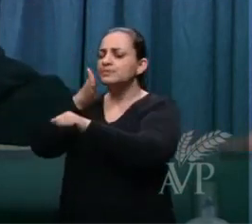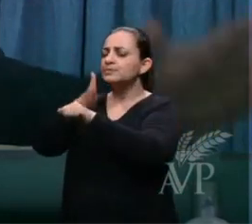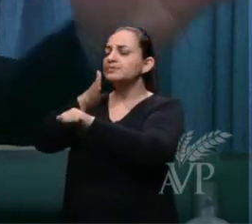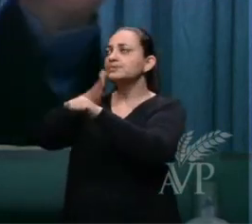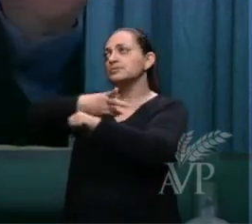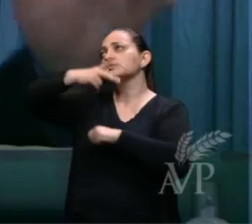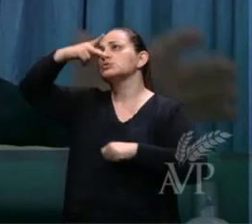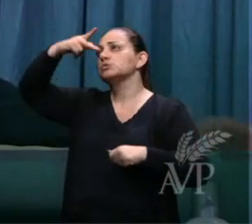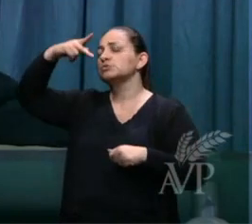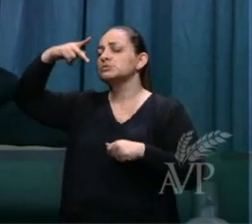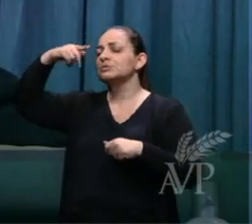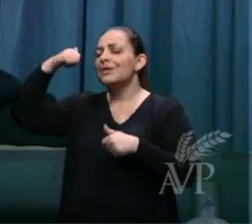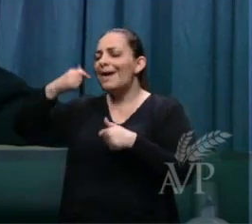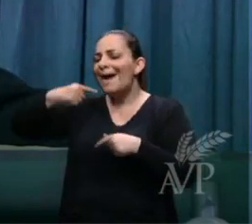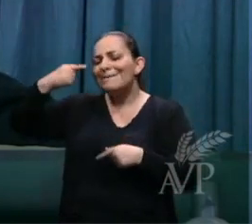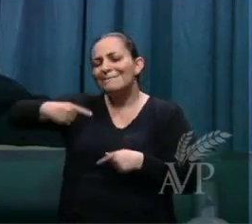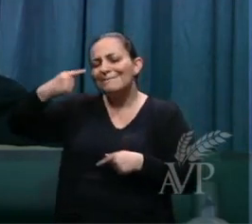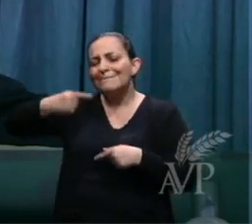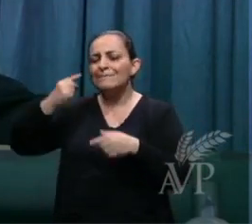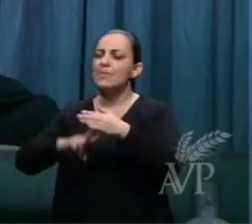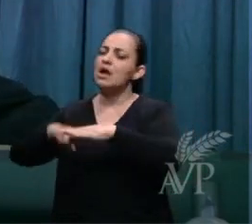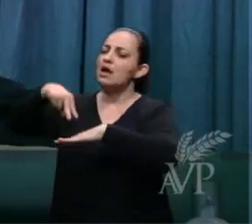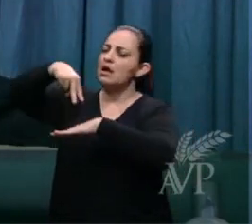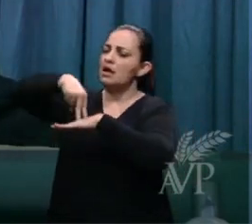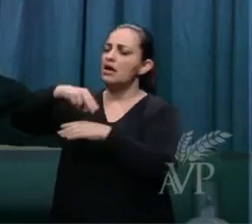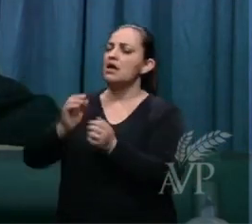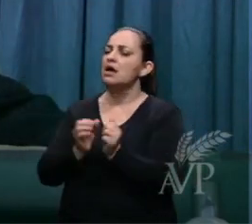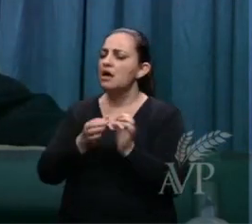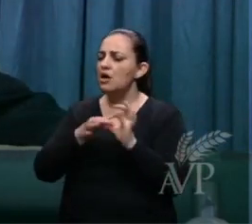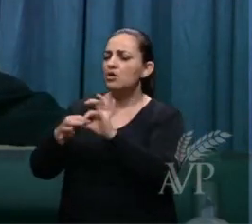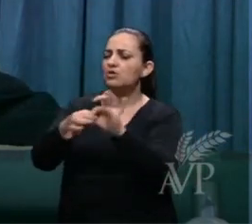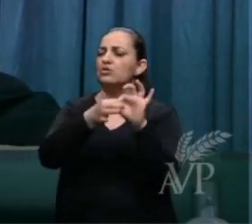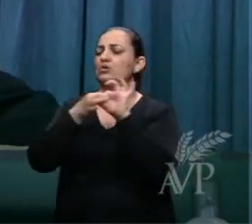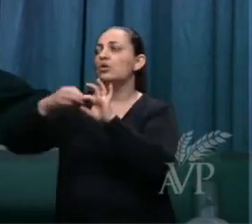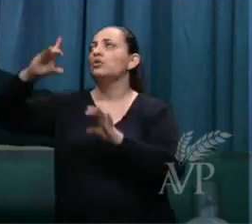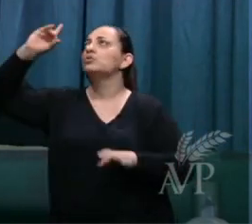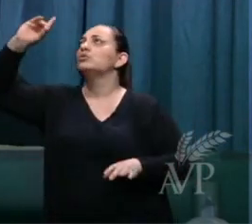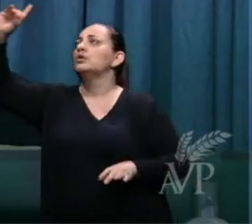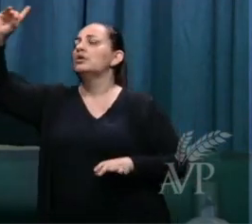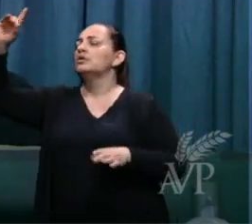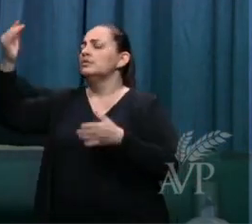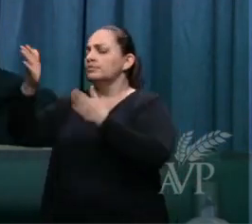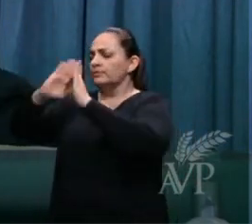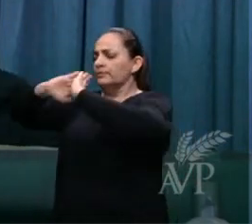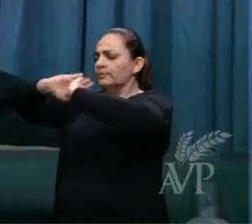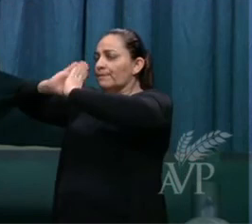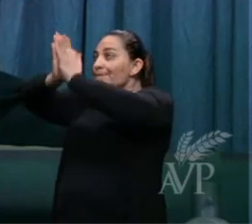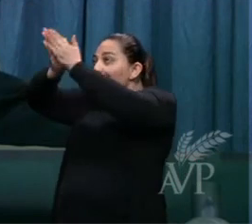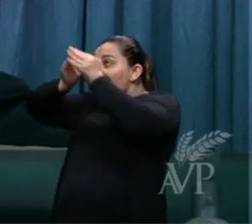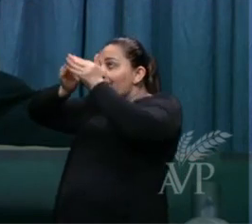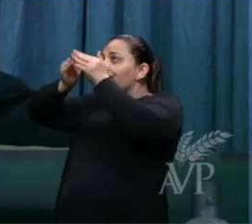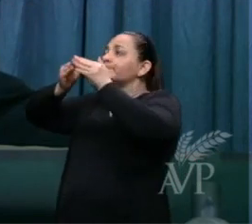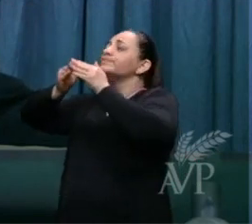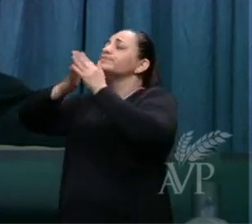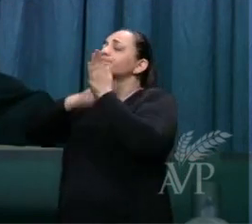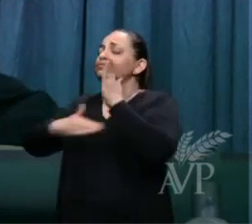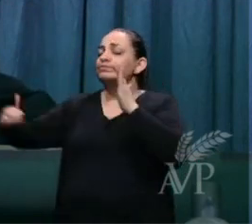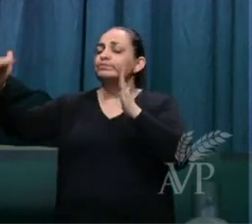desta primeira ressurreição eu peço nesse momento por todos aqui